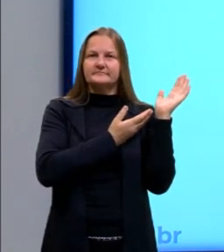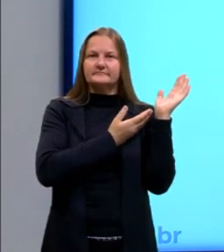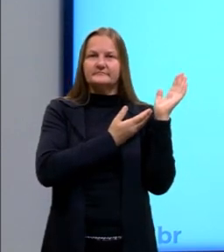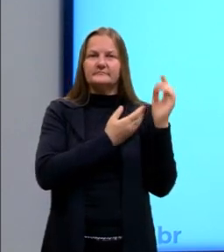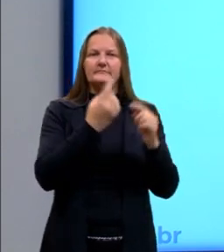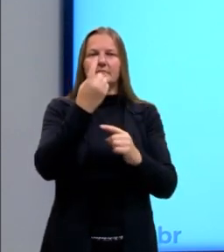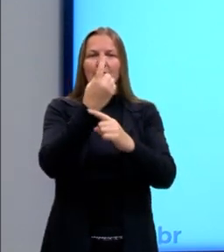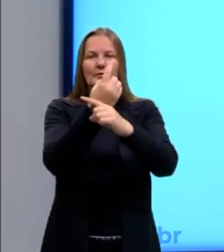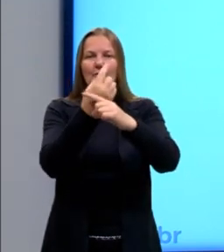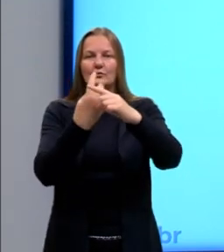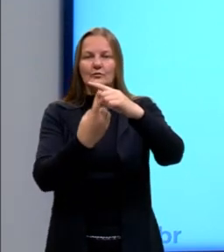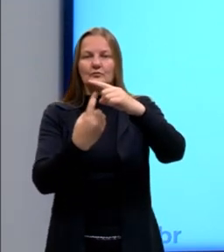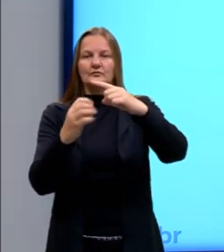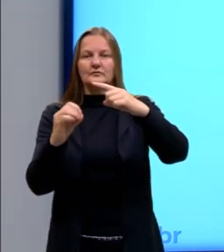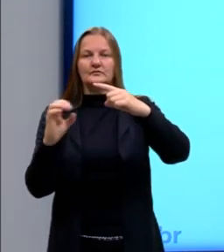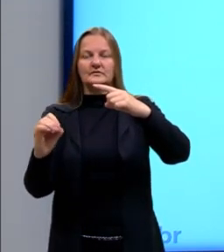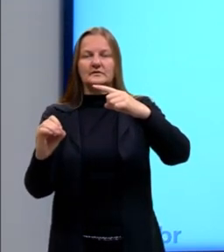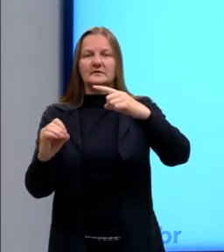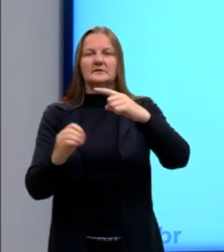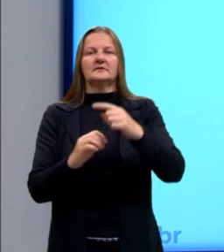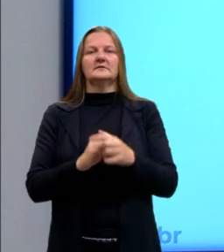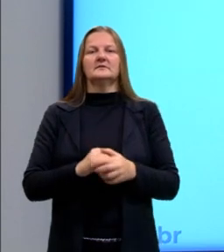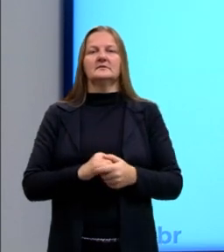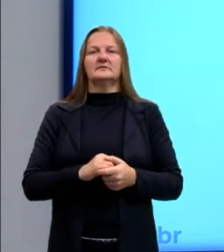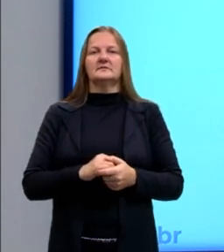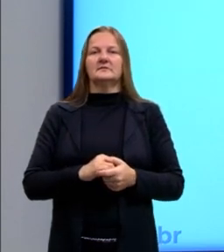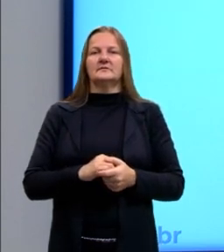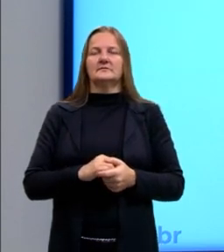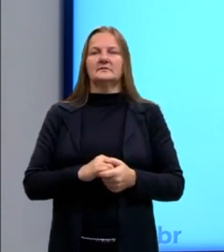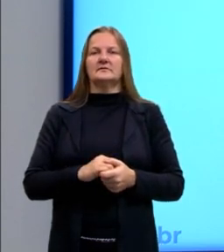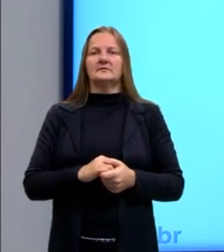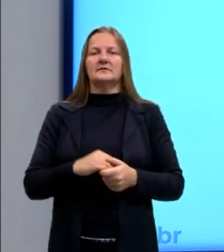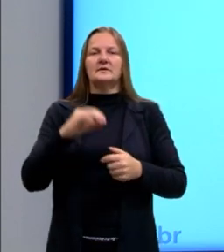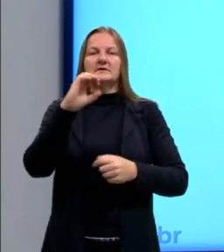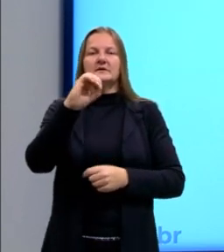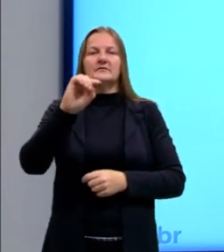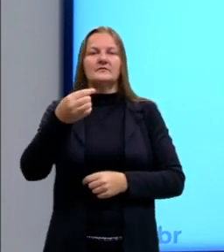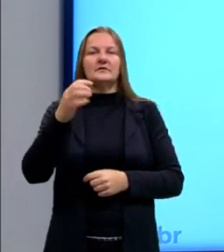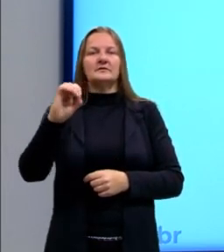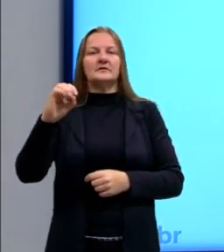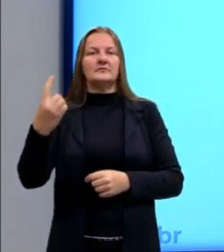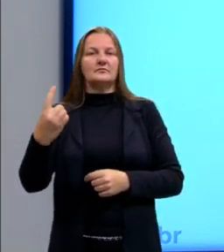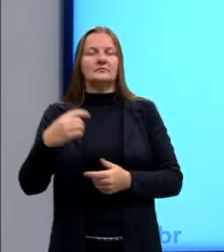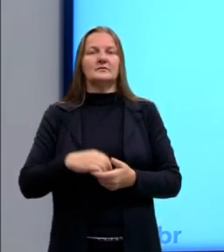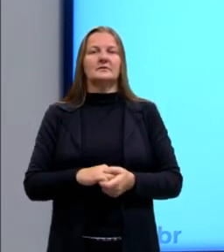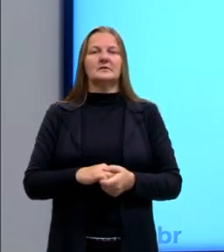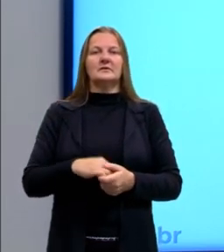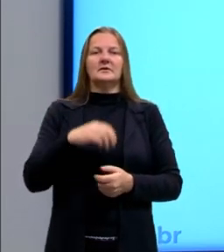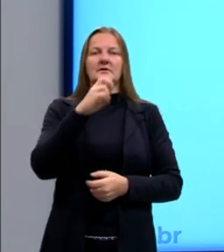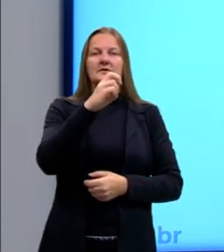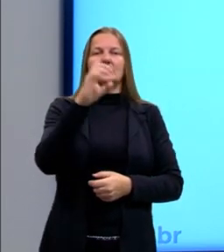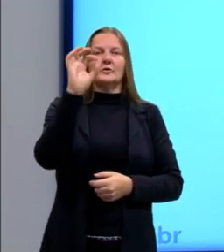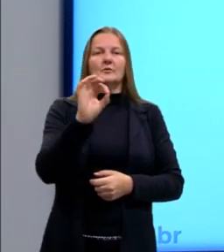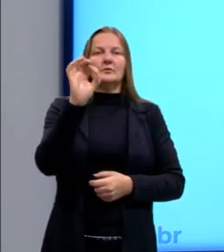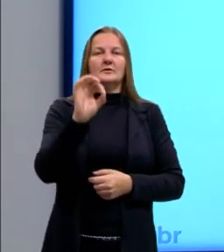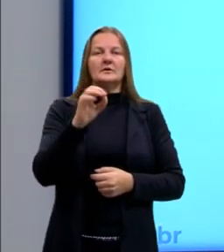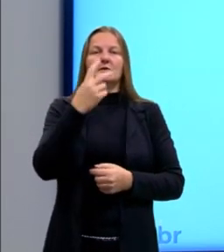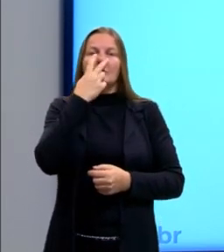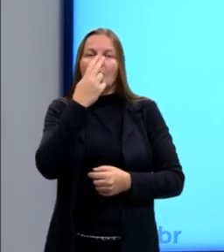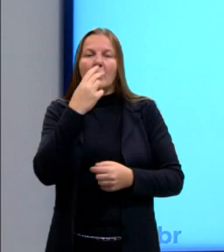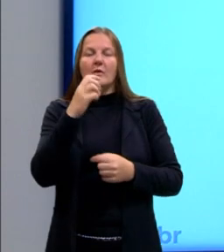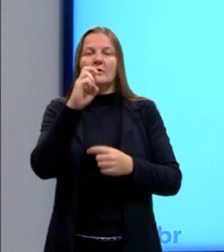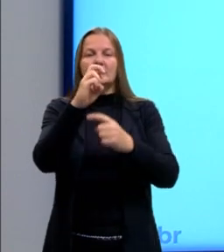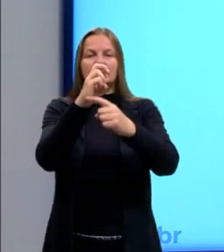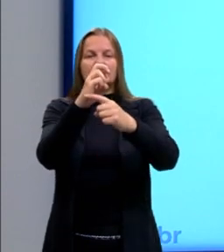1%, 1 sobre 100 ou 0,01. 5% é